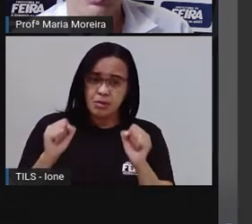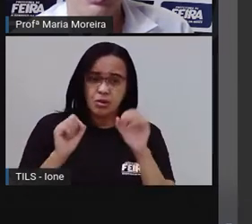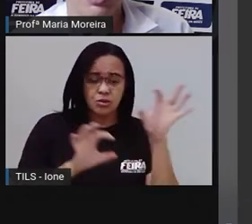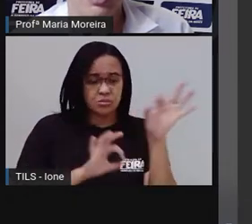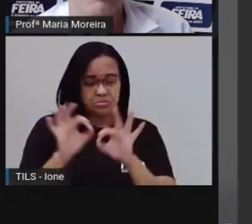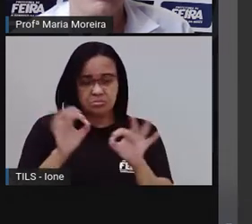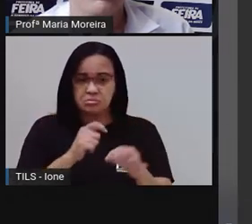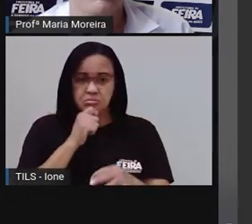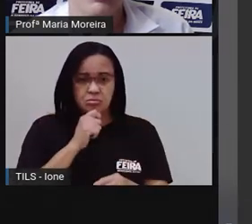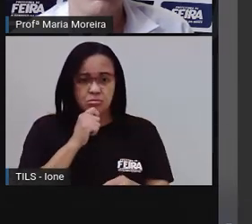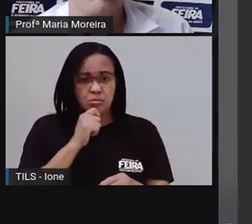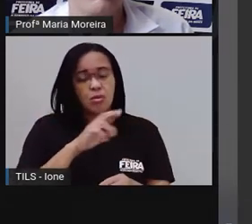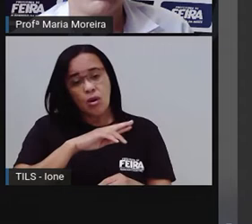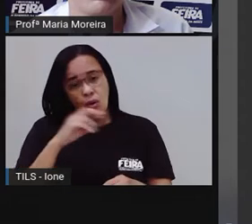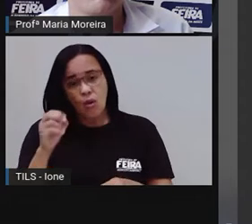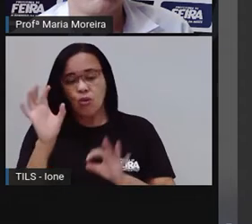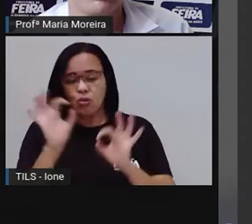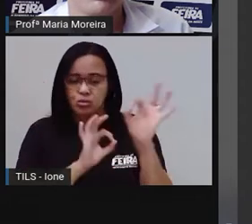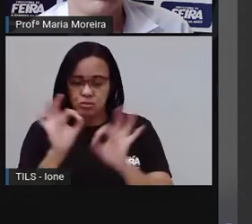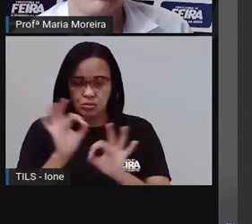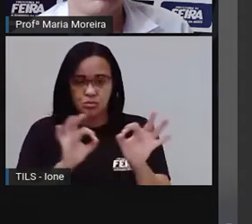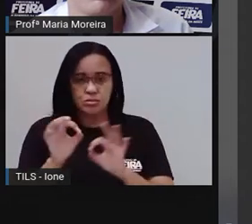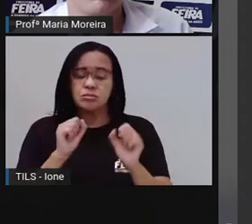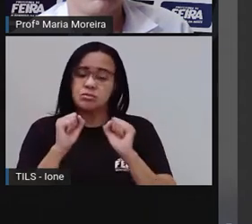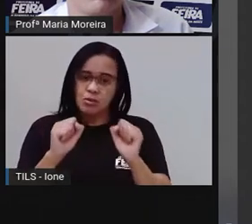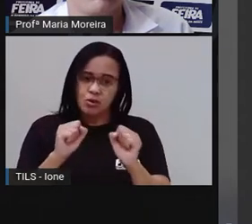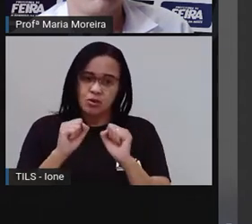armando a continha também.